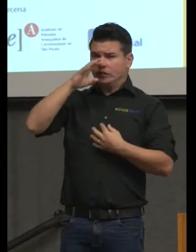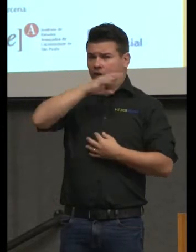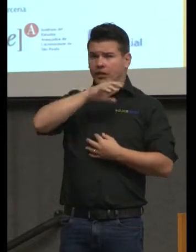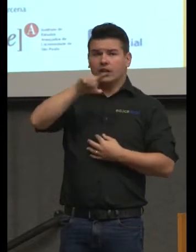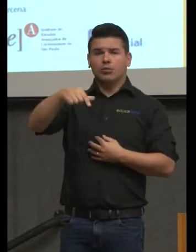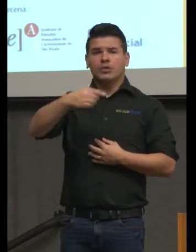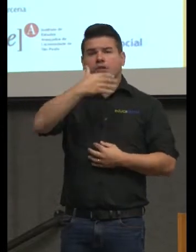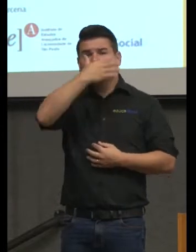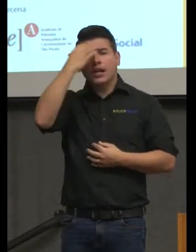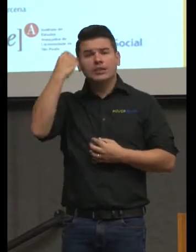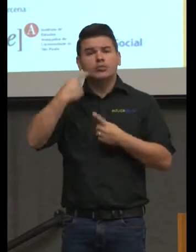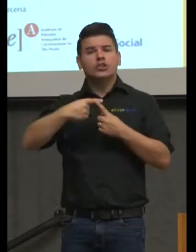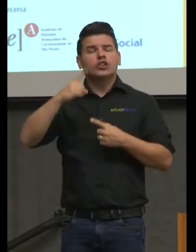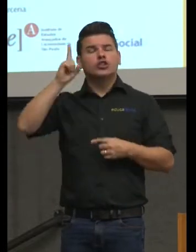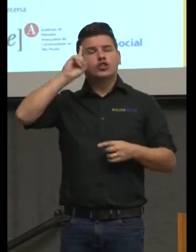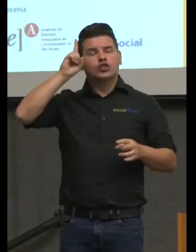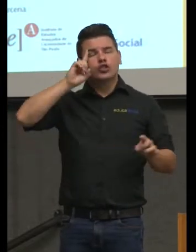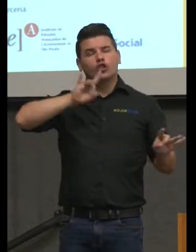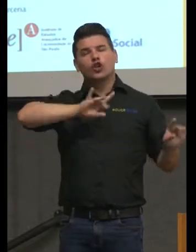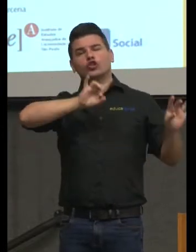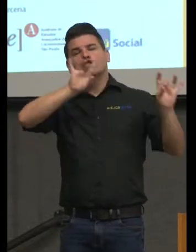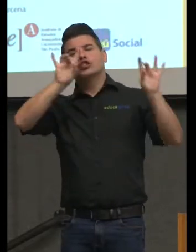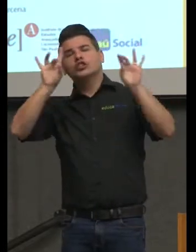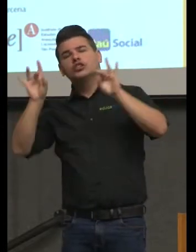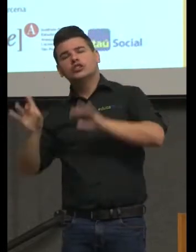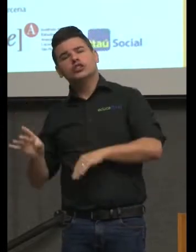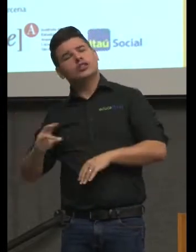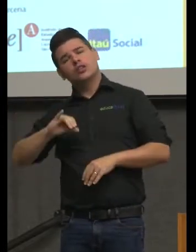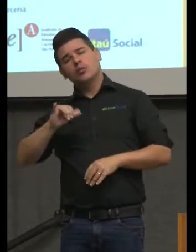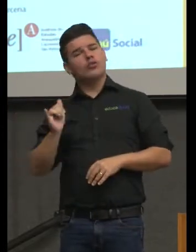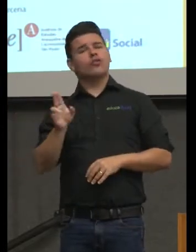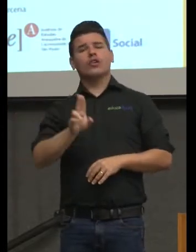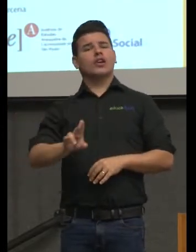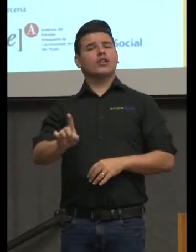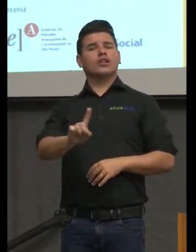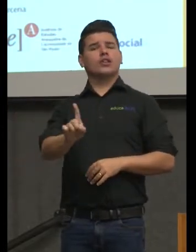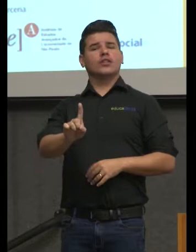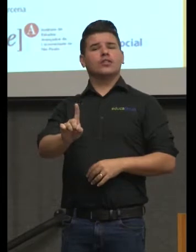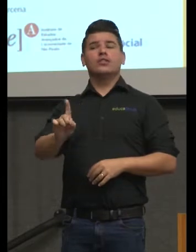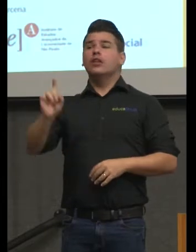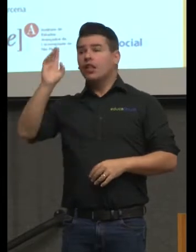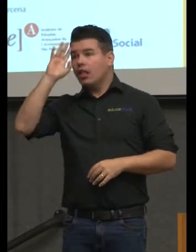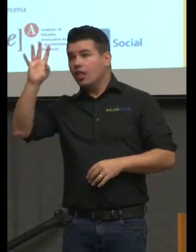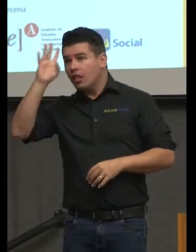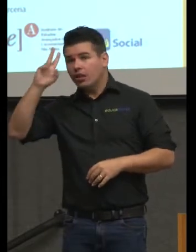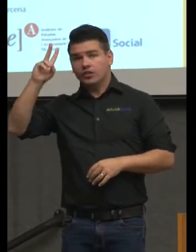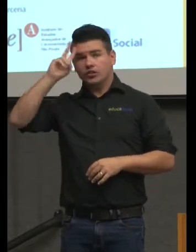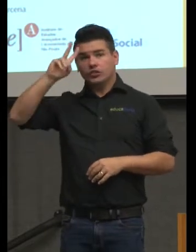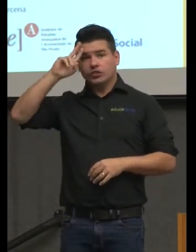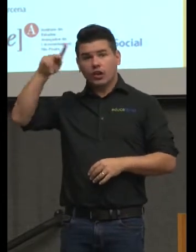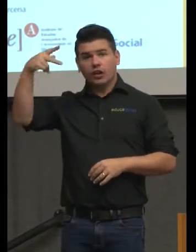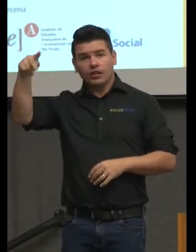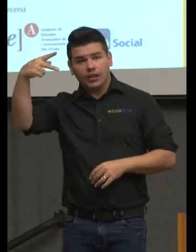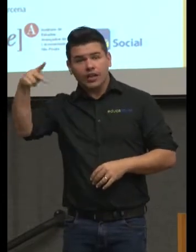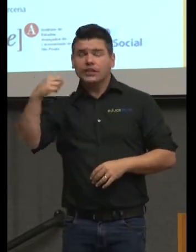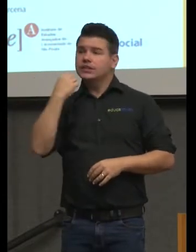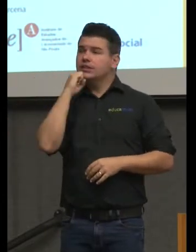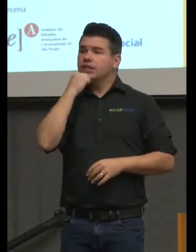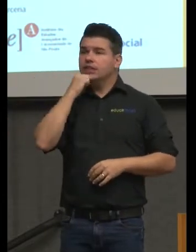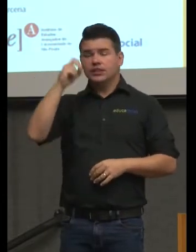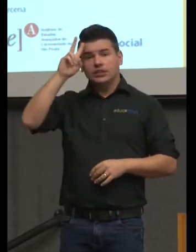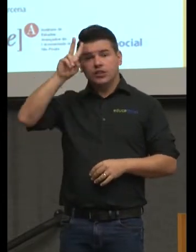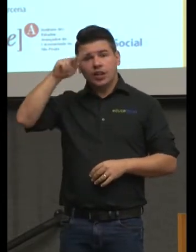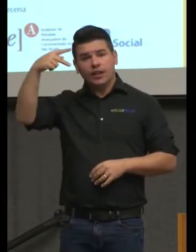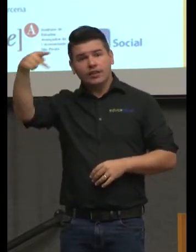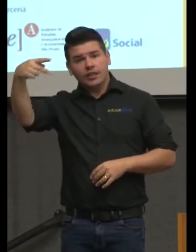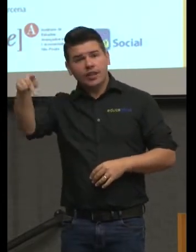porque não faz parte da vida da gente. e a gente aprende a ciência dos outros, aprende a história dos cientistas, a história dos